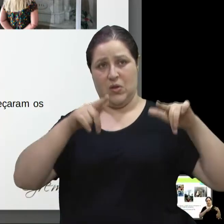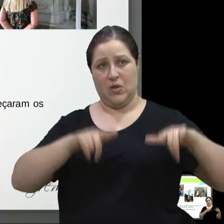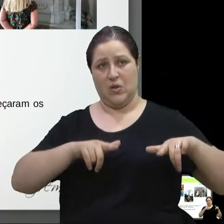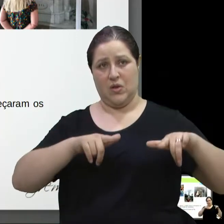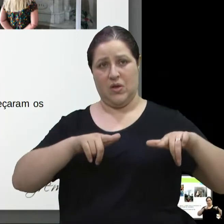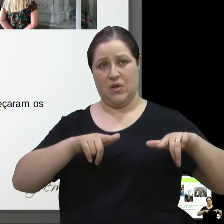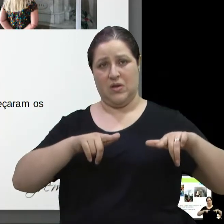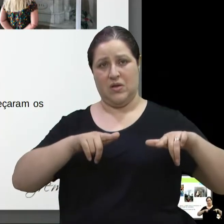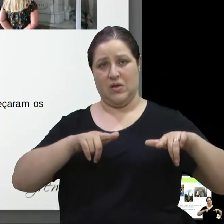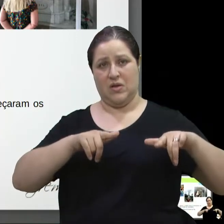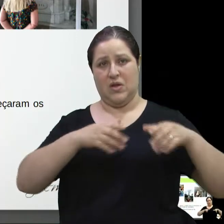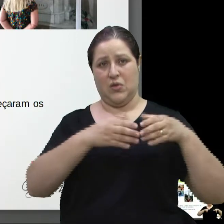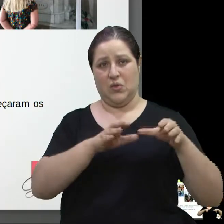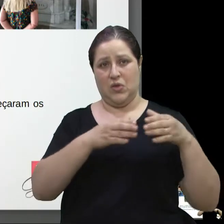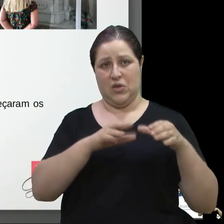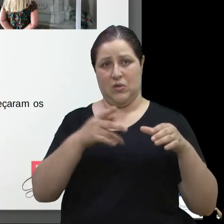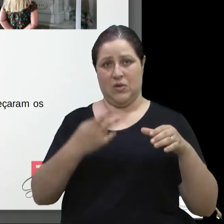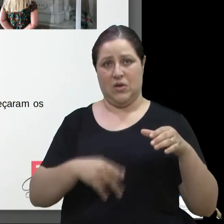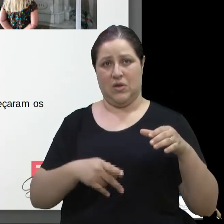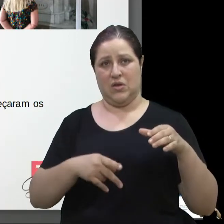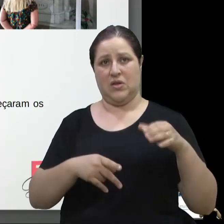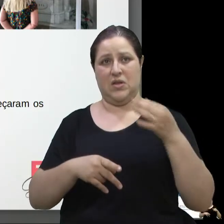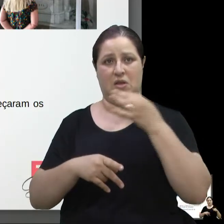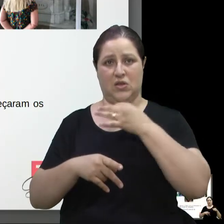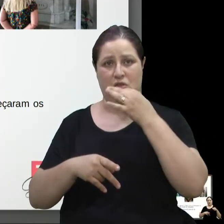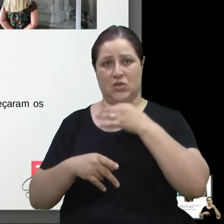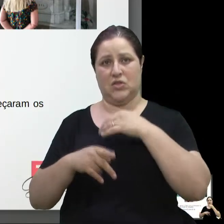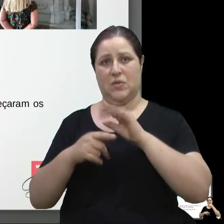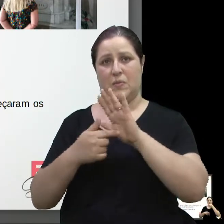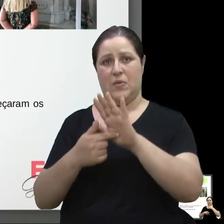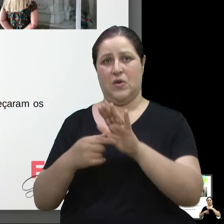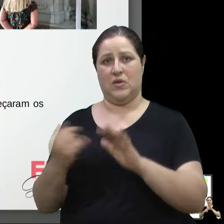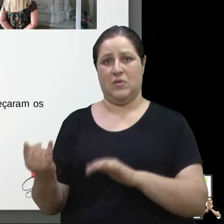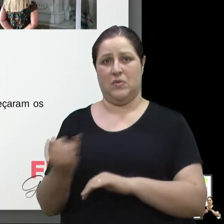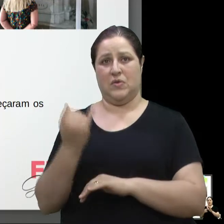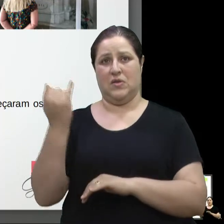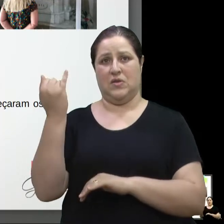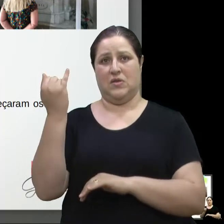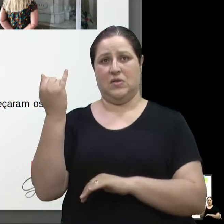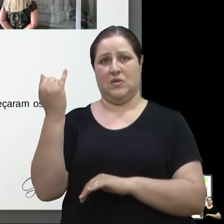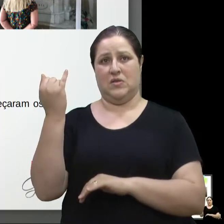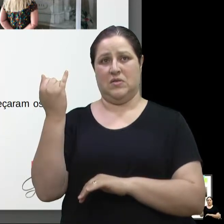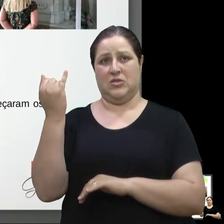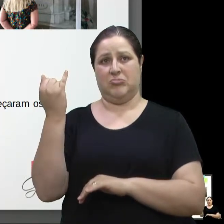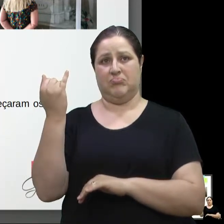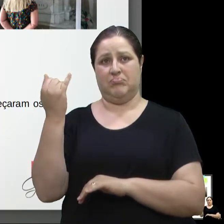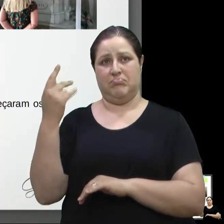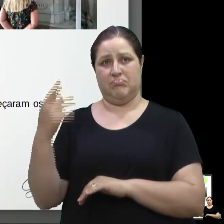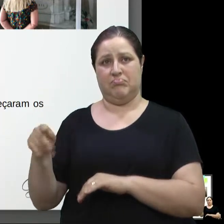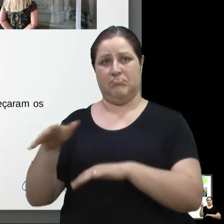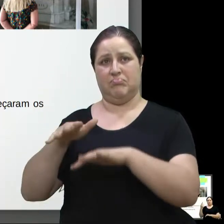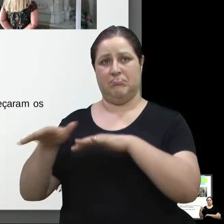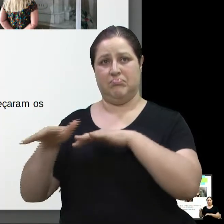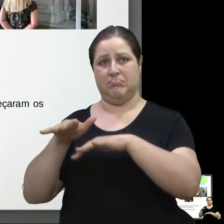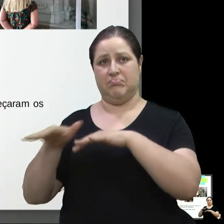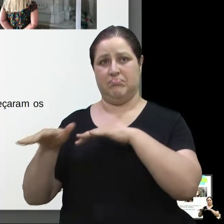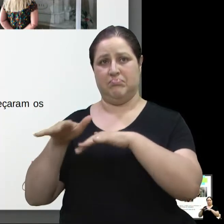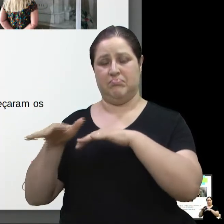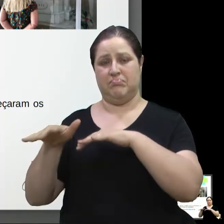aqui de Caxias do Sul, dando relevância e dando importância para esse movimento que